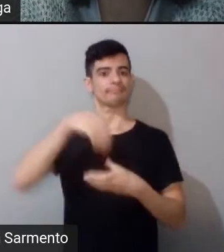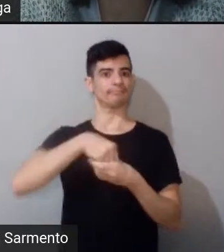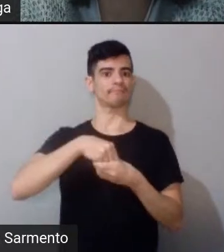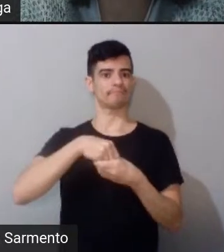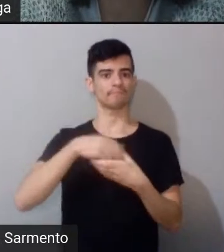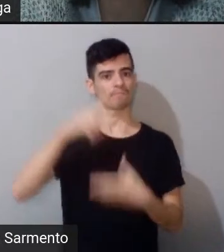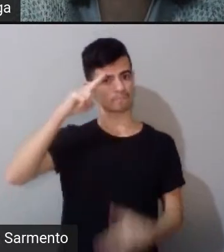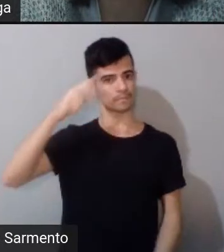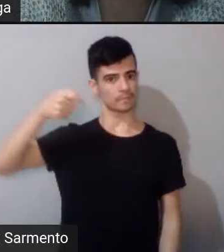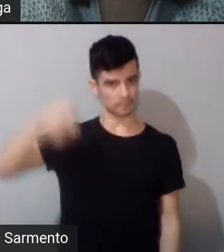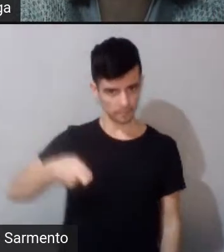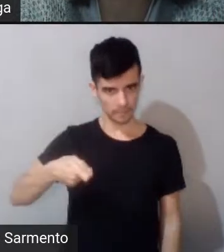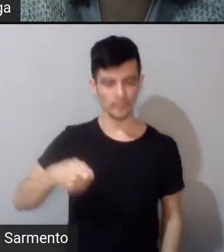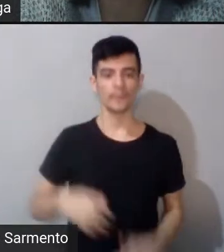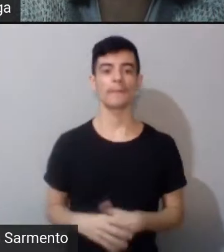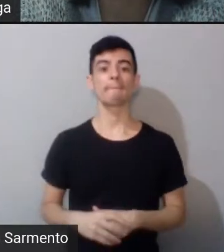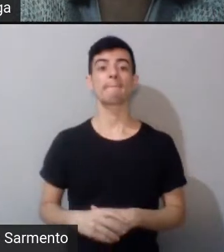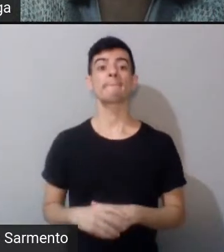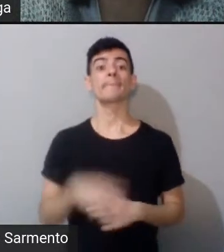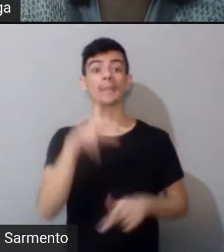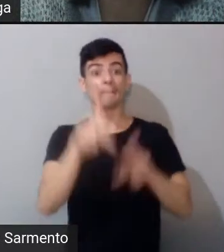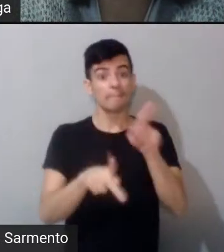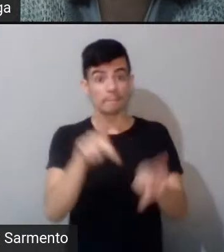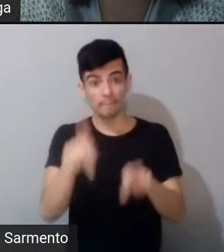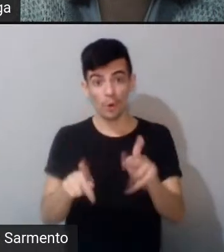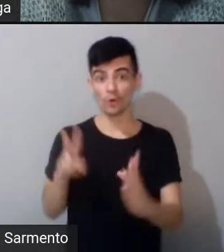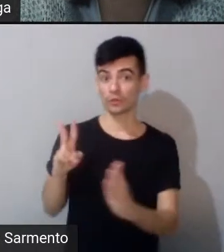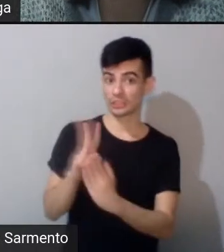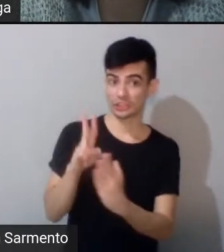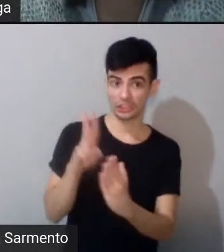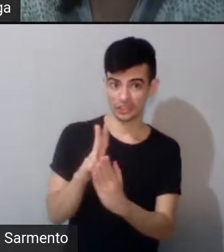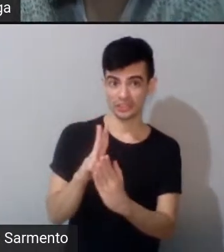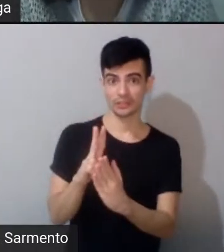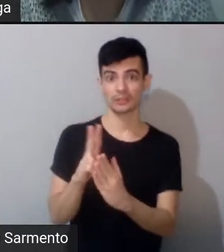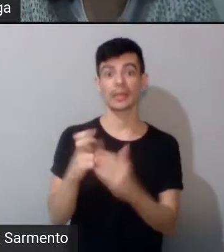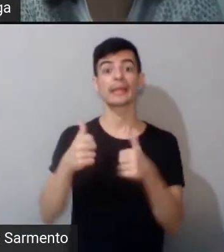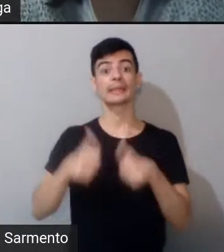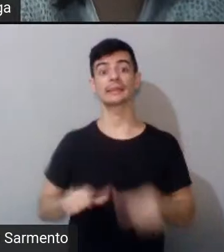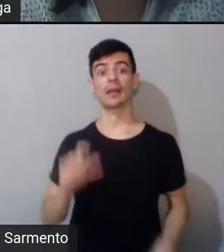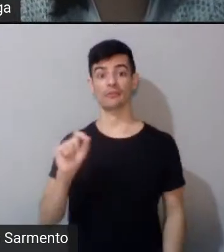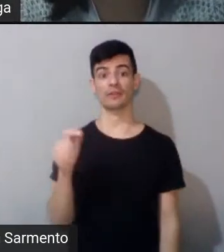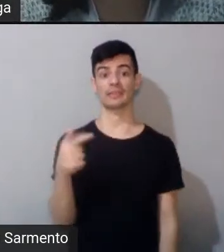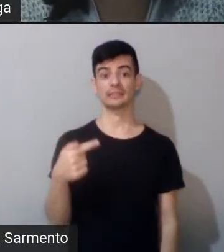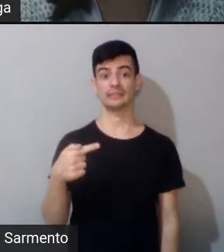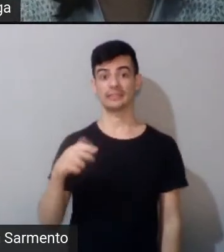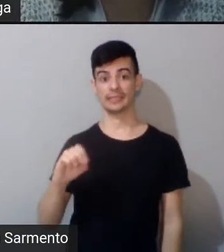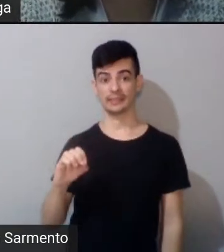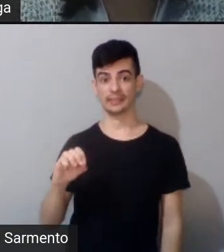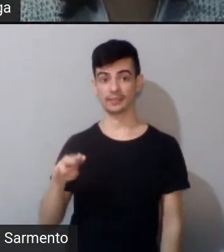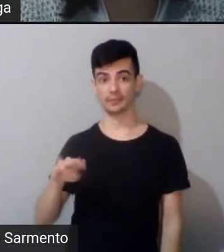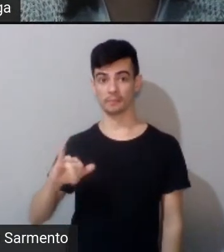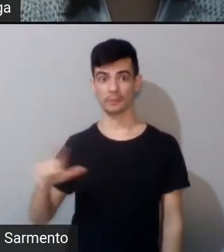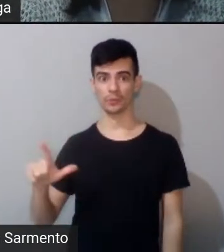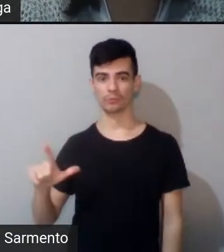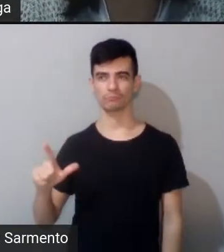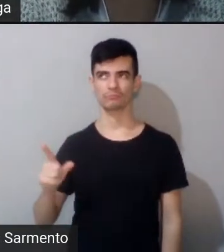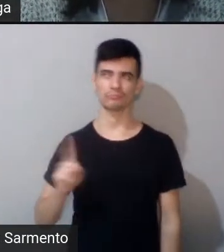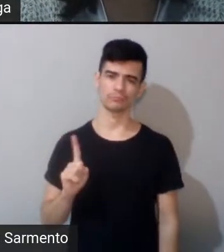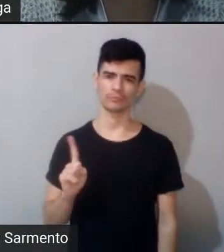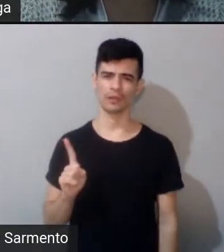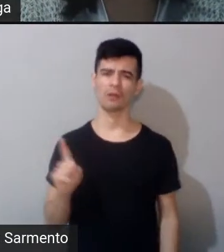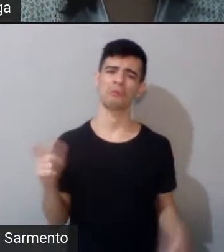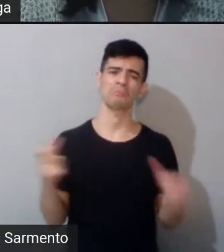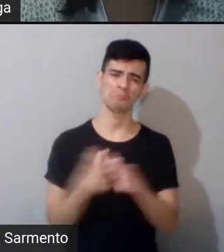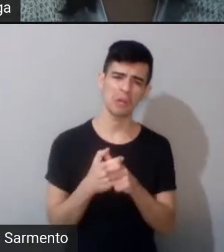os povos indígenas eram 70 mil. Não, 70 mil não, era bem menos. Hoje